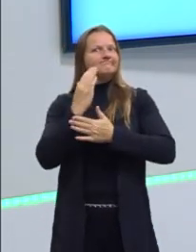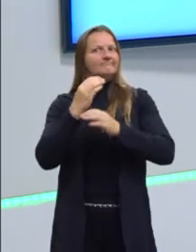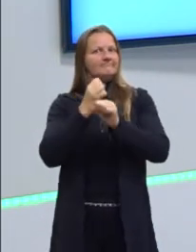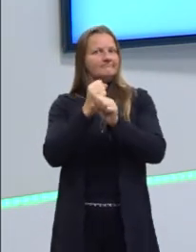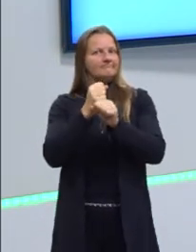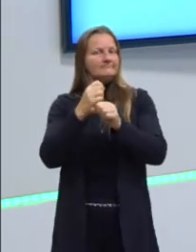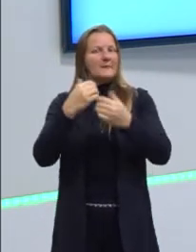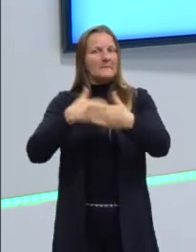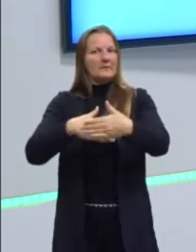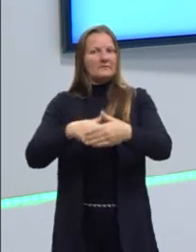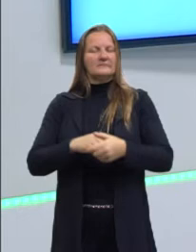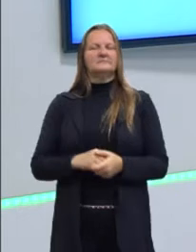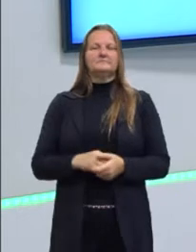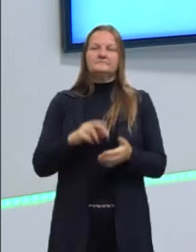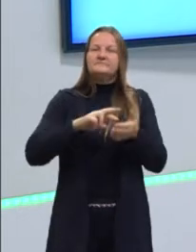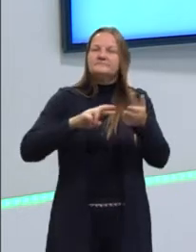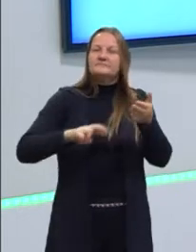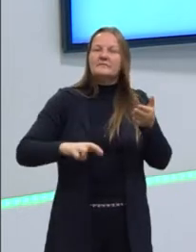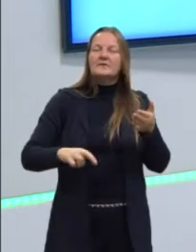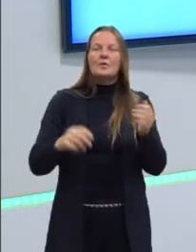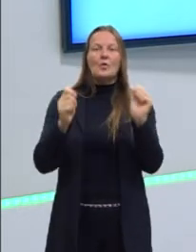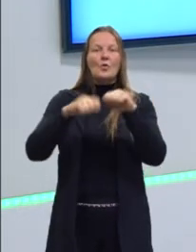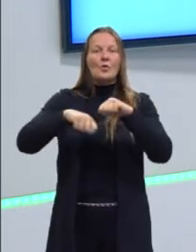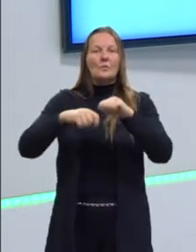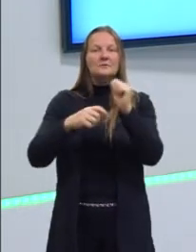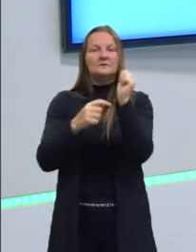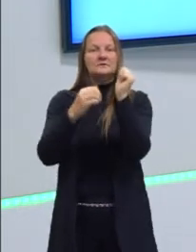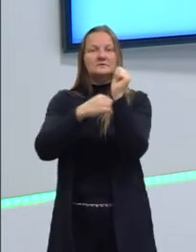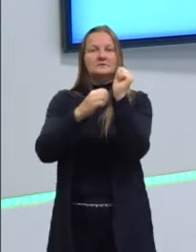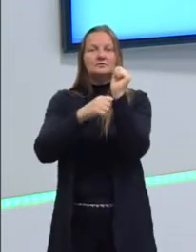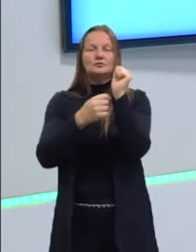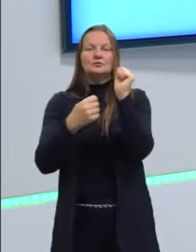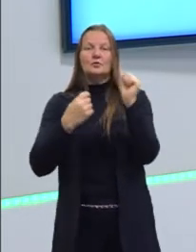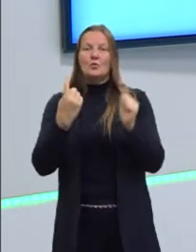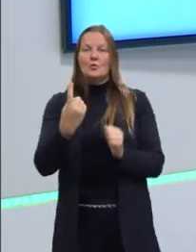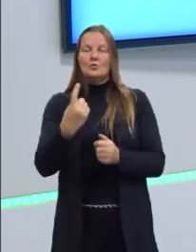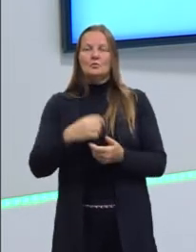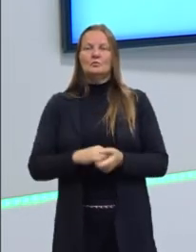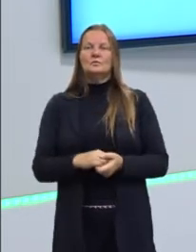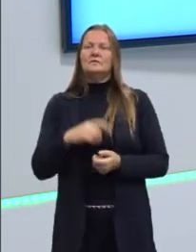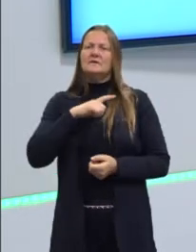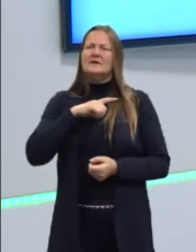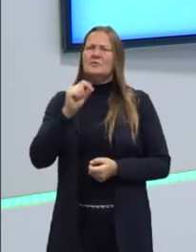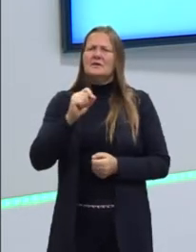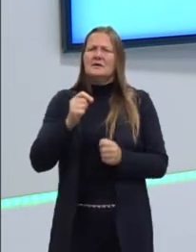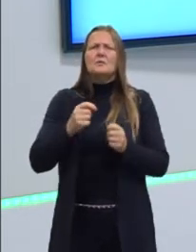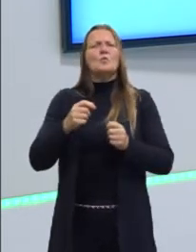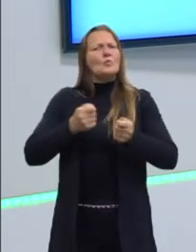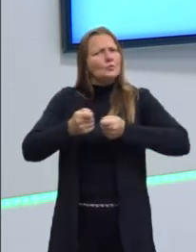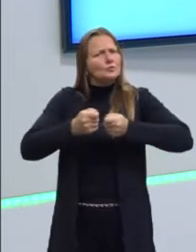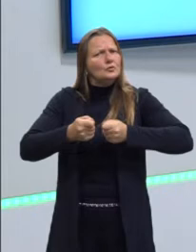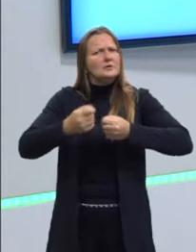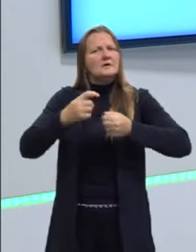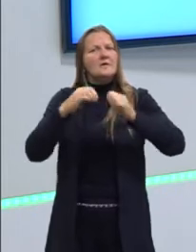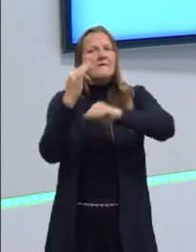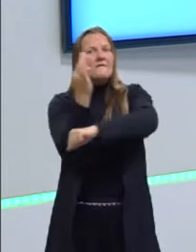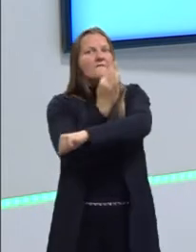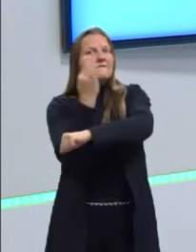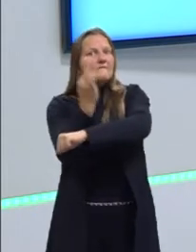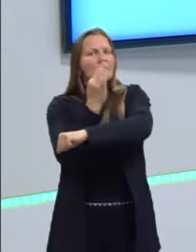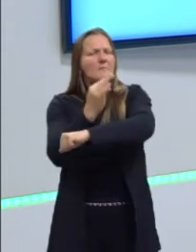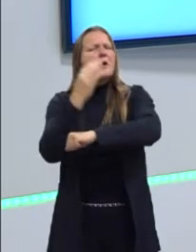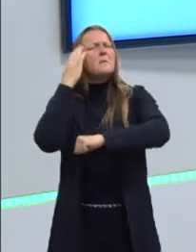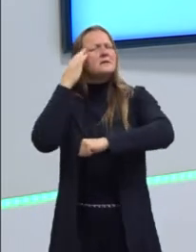Especificamente, nessa competência 1, vai ser exigido que a gente tenha o domínio sobre a escrita formal da língua.